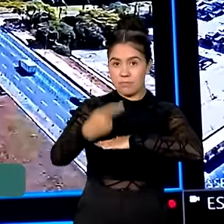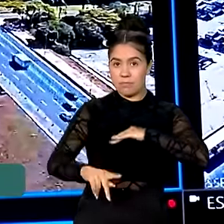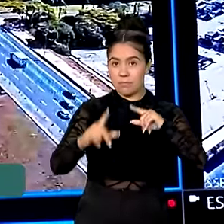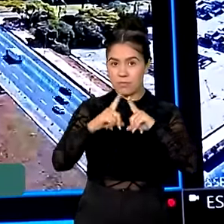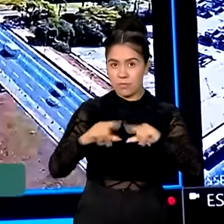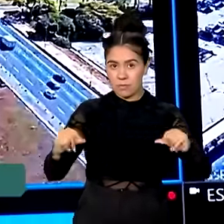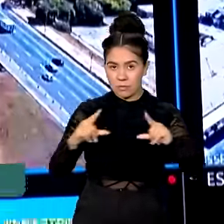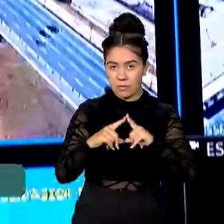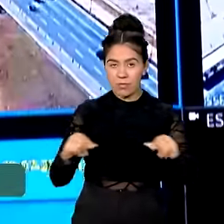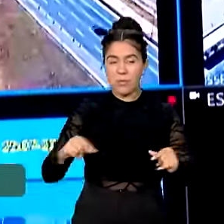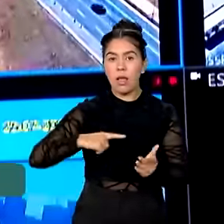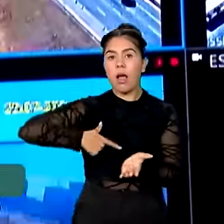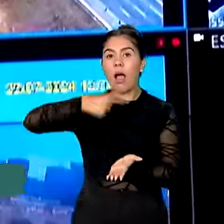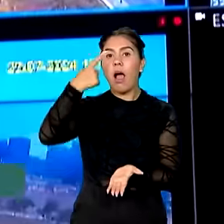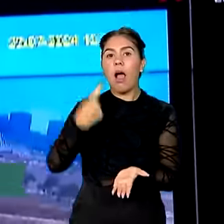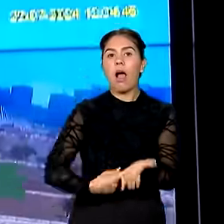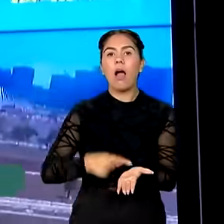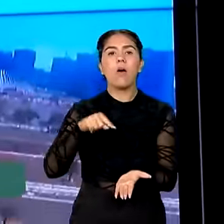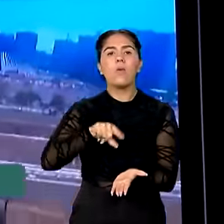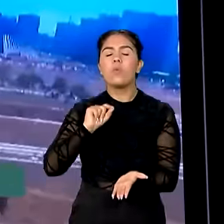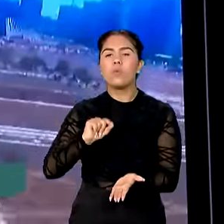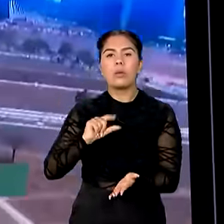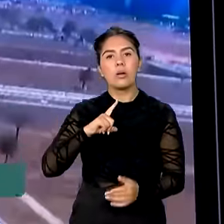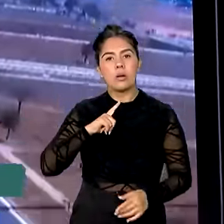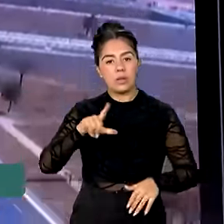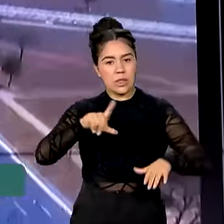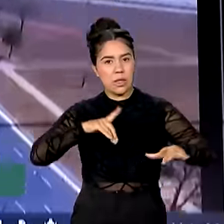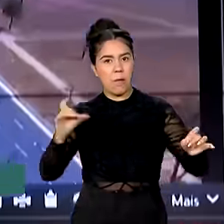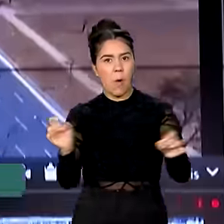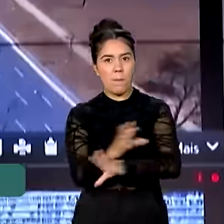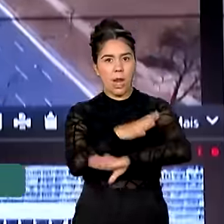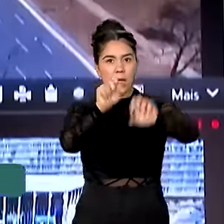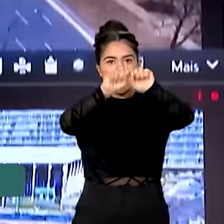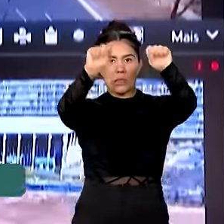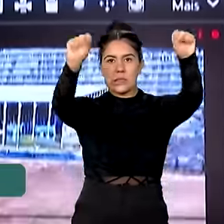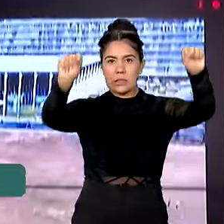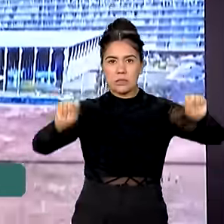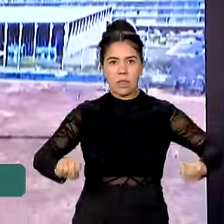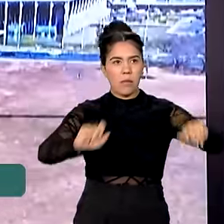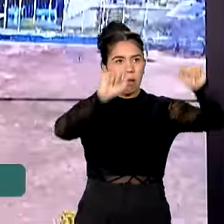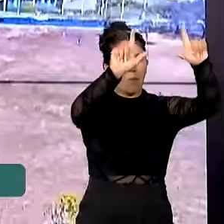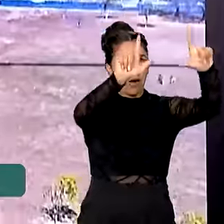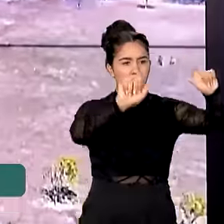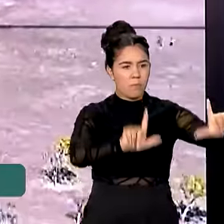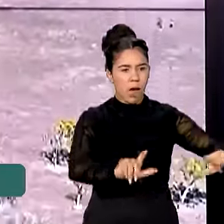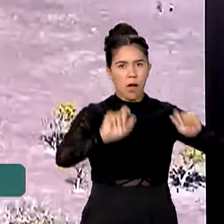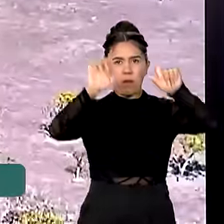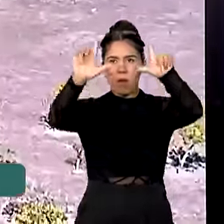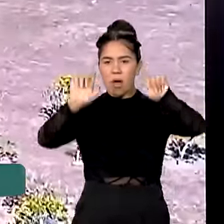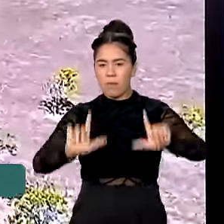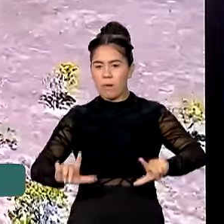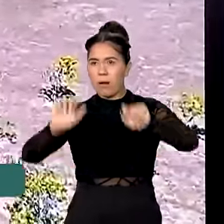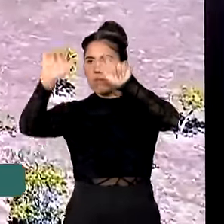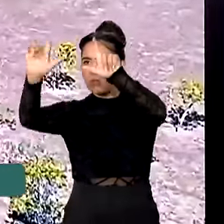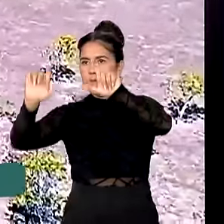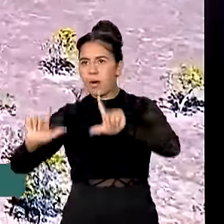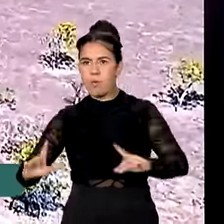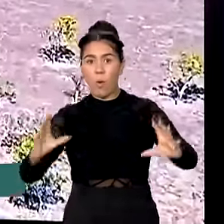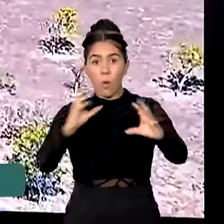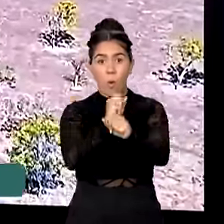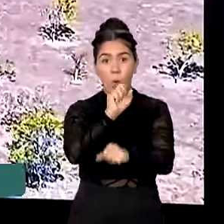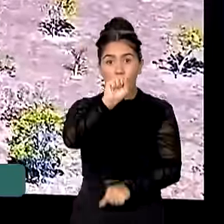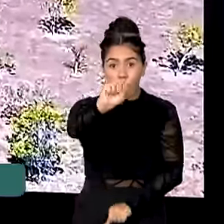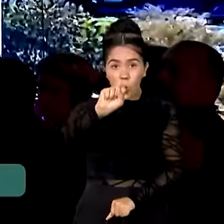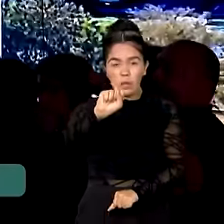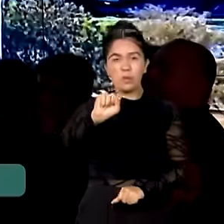O acordo prevê a doação de um sistema completo de vídeo monitoramento com oito monitores, que passa